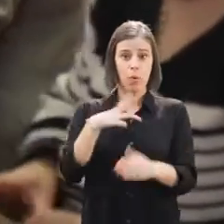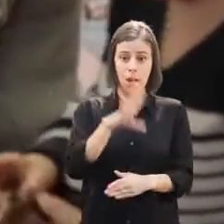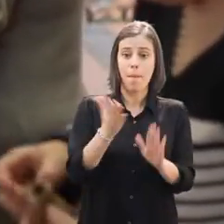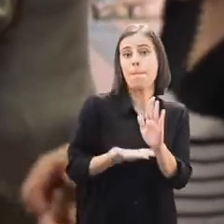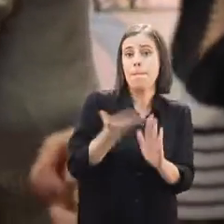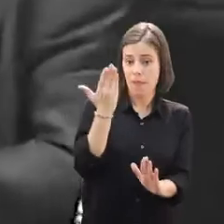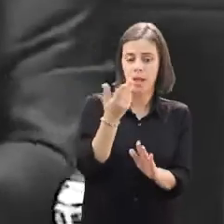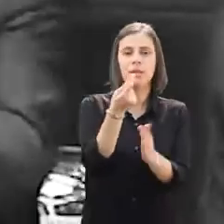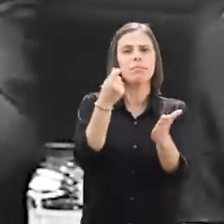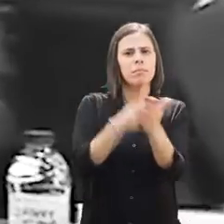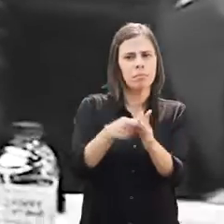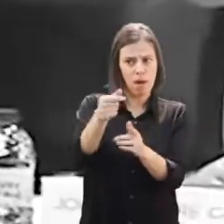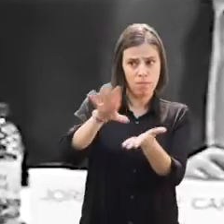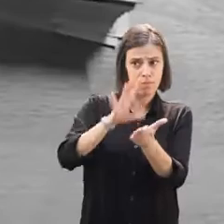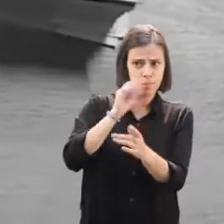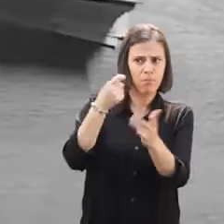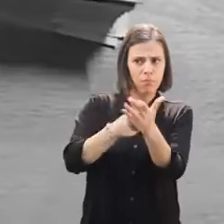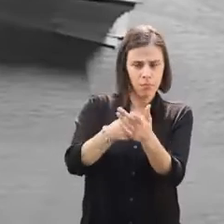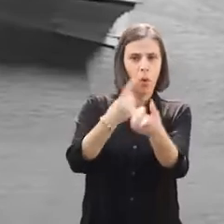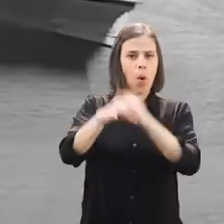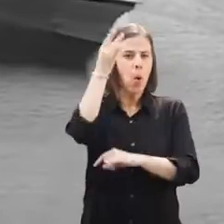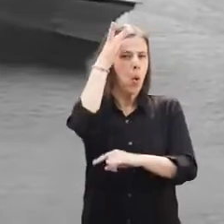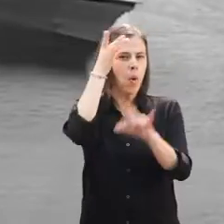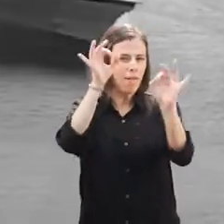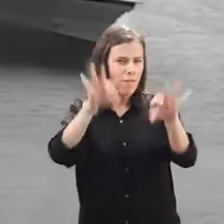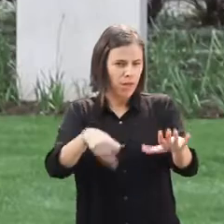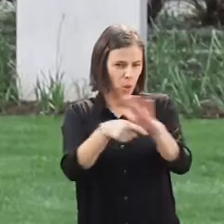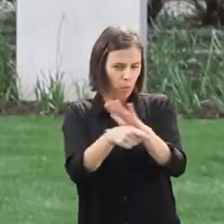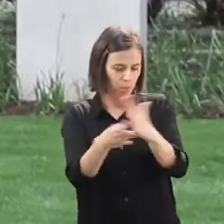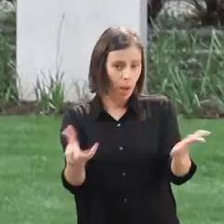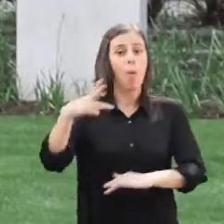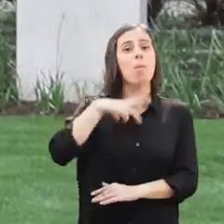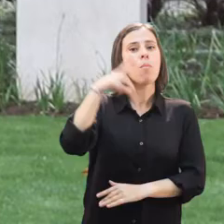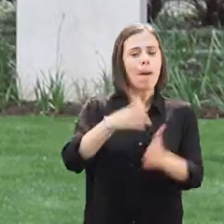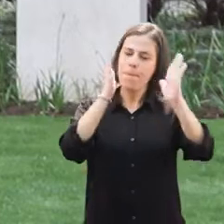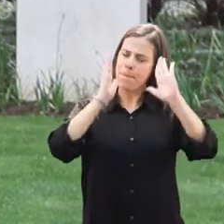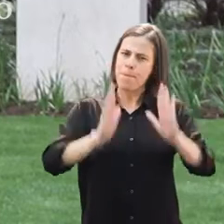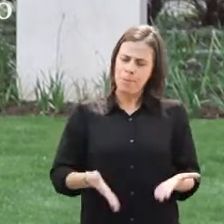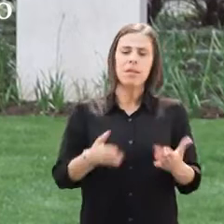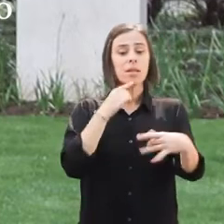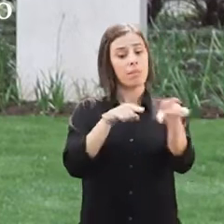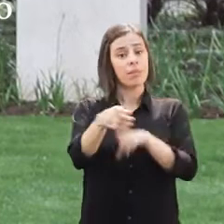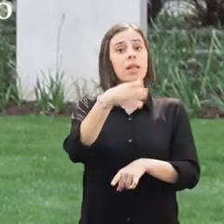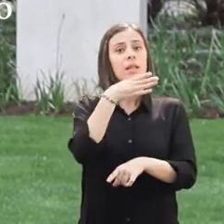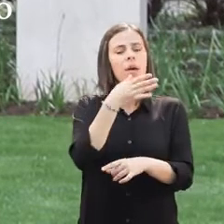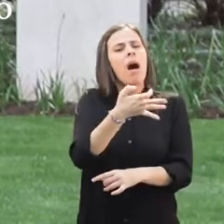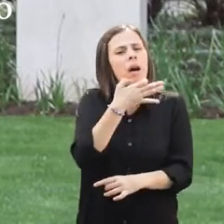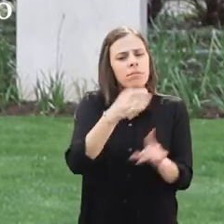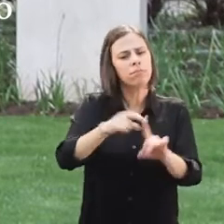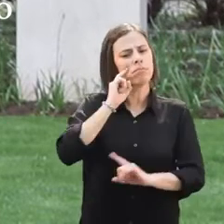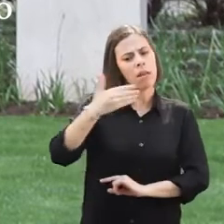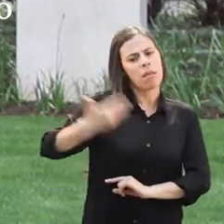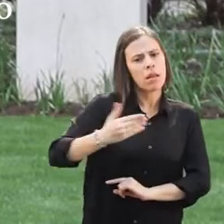produção nacional. Taxar o grande capital, combater a corrupção. Portugal precisa de deputados que